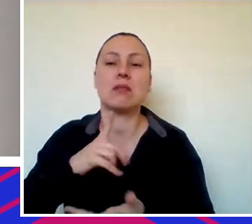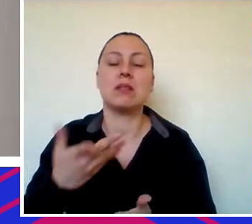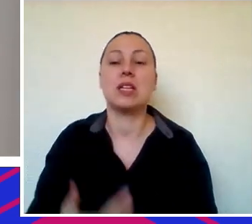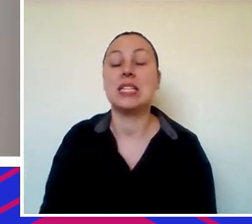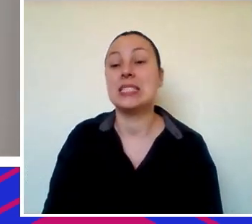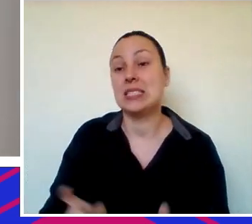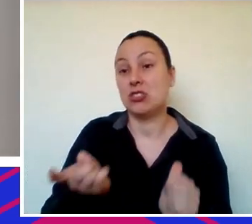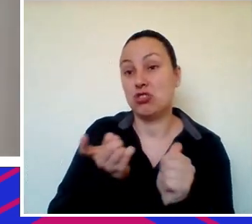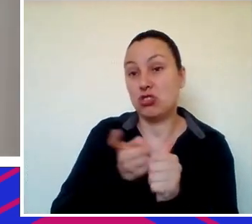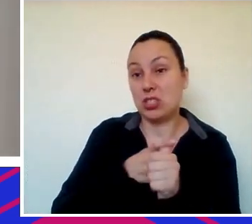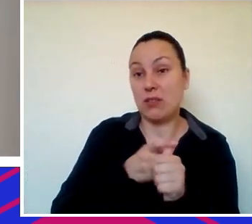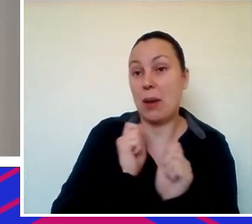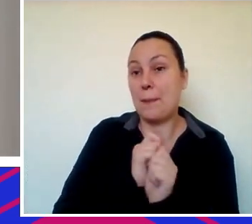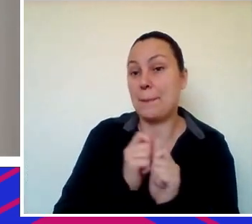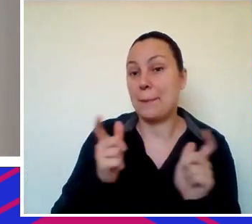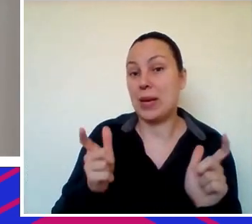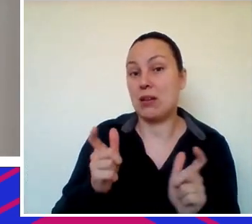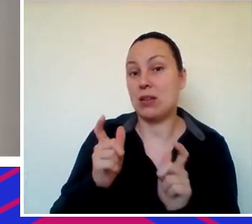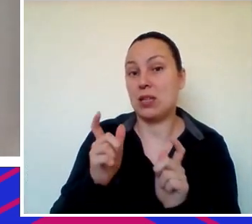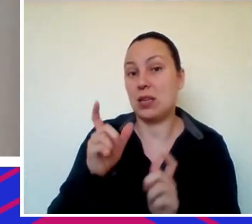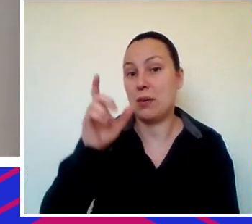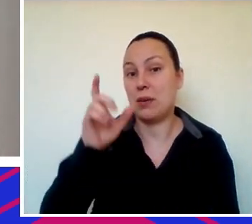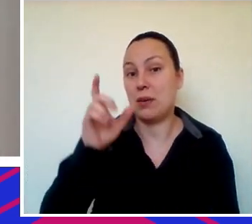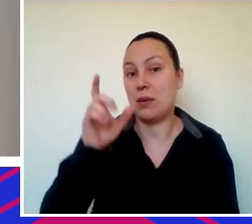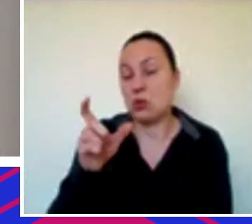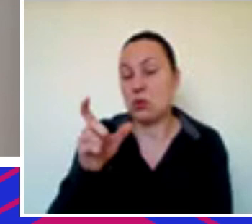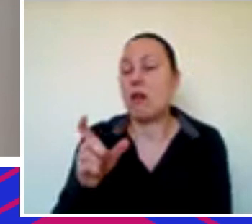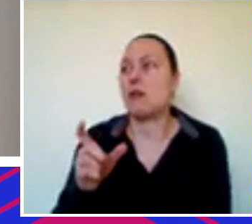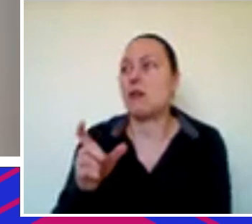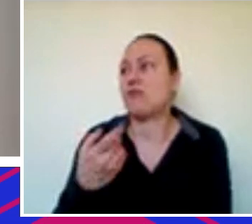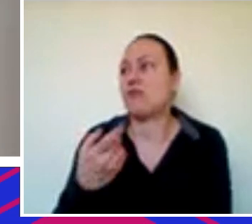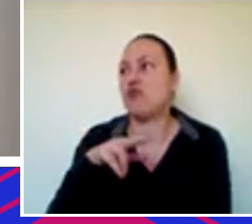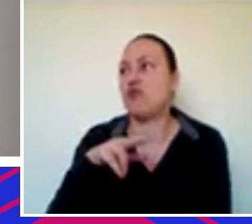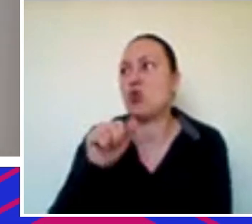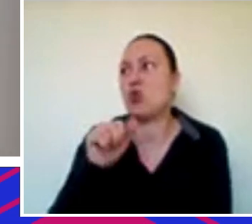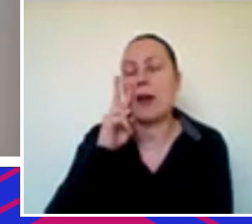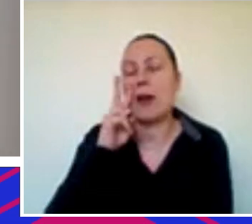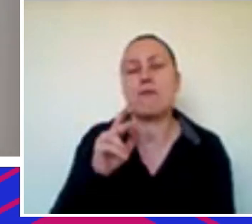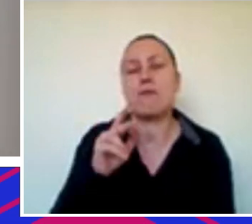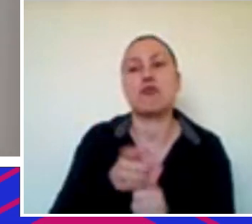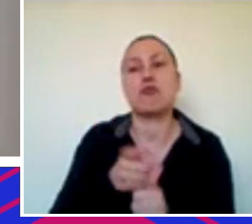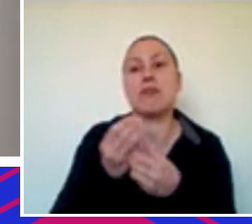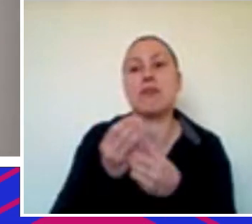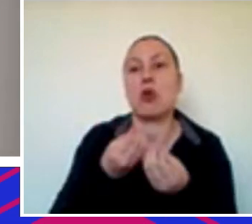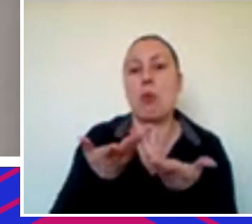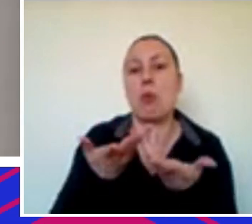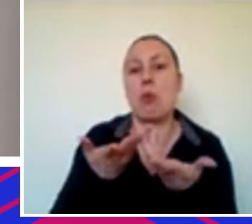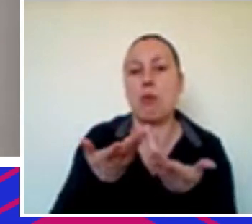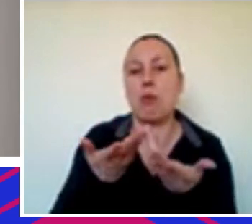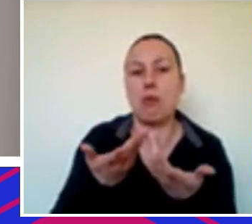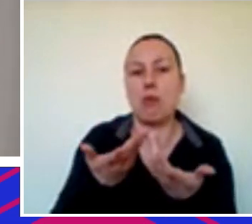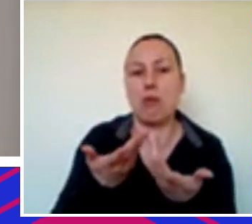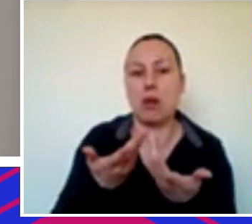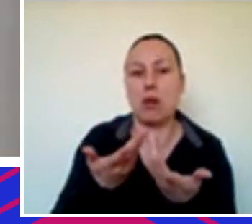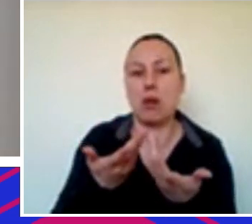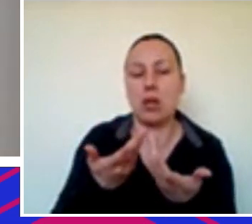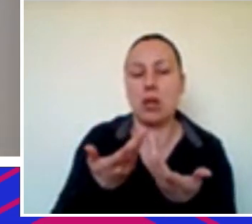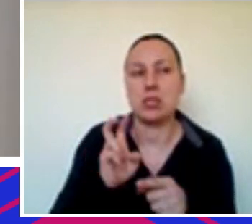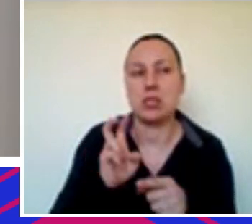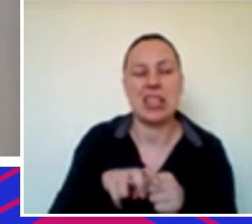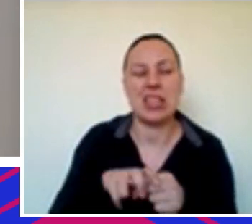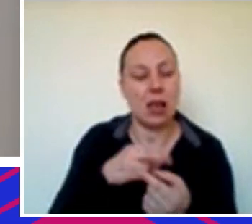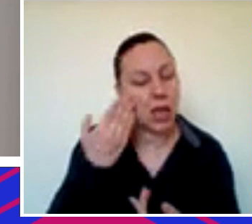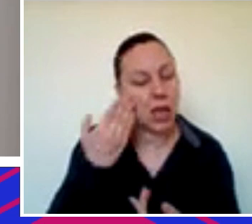dívida a maioria do pessoal que bate ali na nossa porta nunca olhou para um instrumento de dívida como o a gente faz antes sentar e conhecer esses